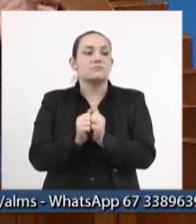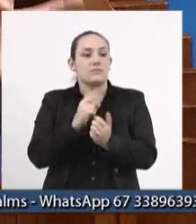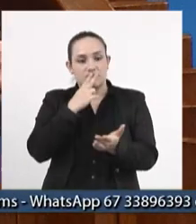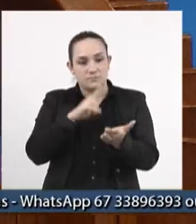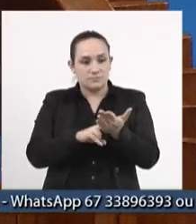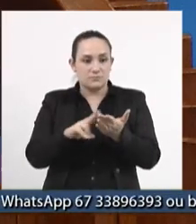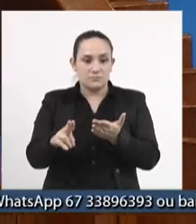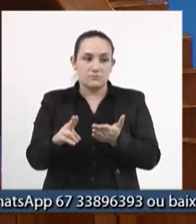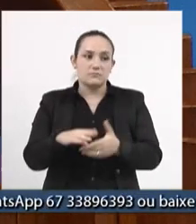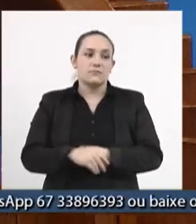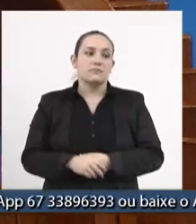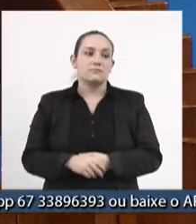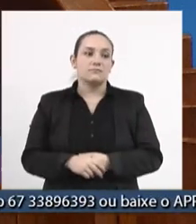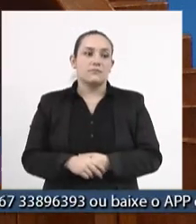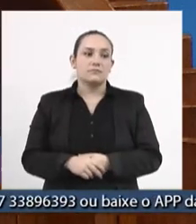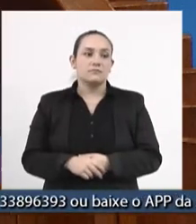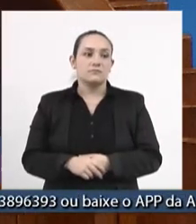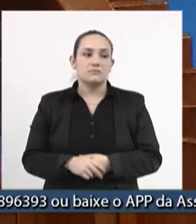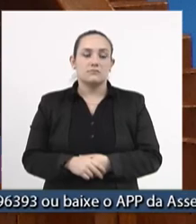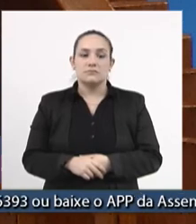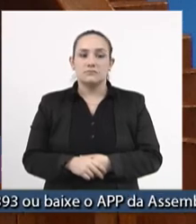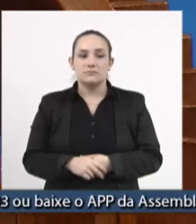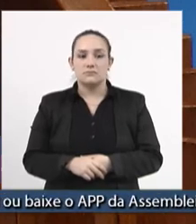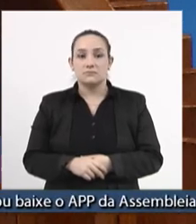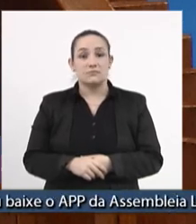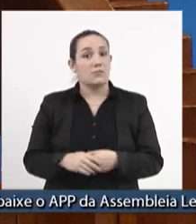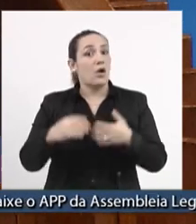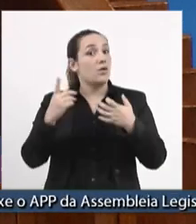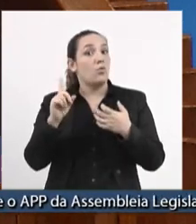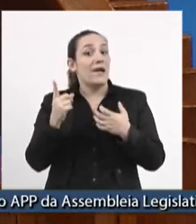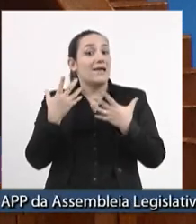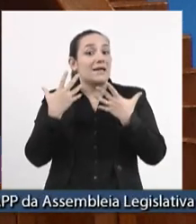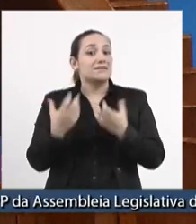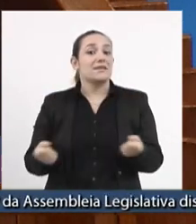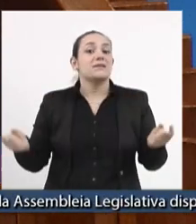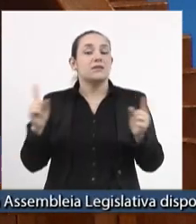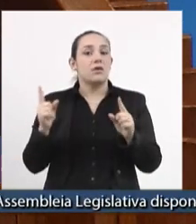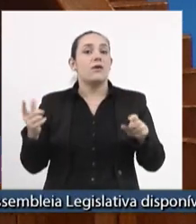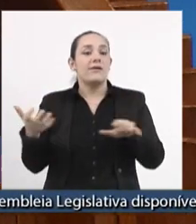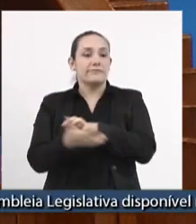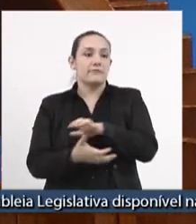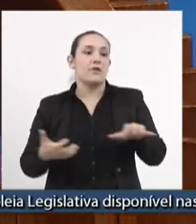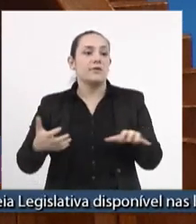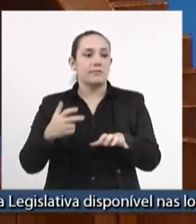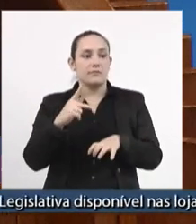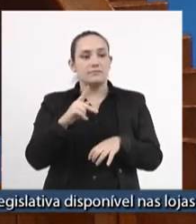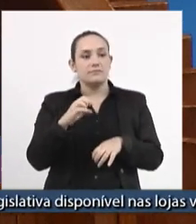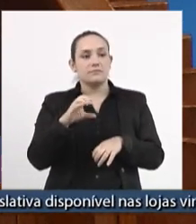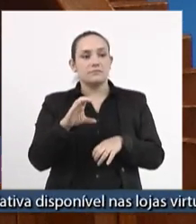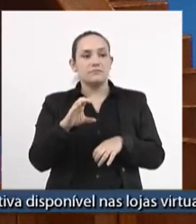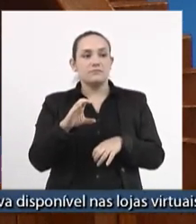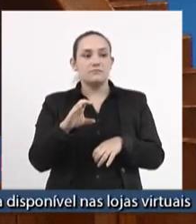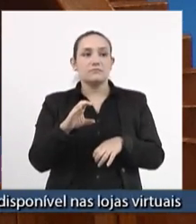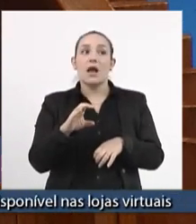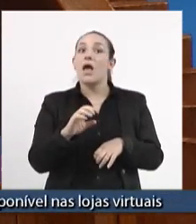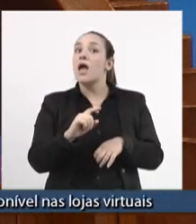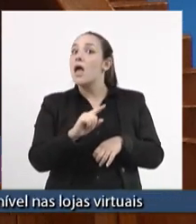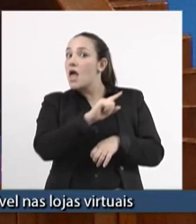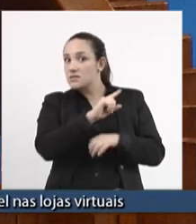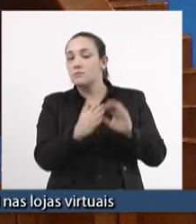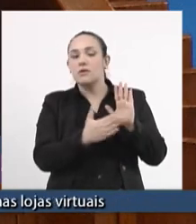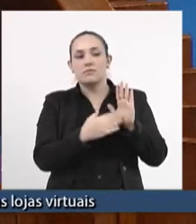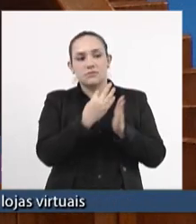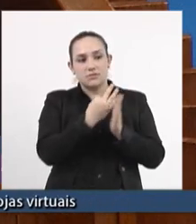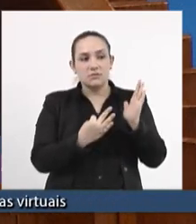recomendação, lembrando, não é contra a proposta, não é contra a PEC 45. É essa versão que está colocada.